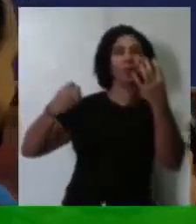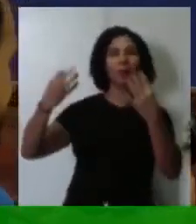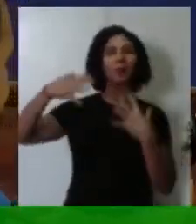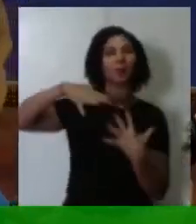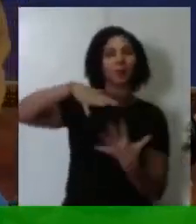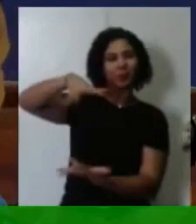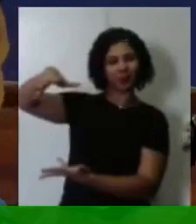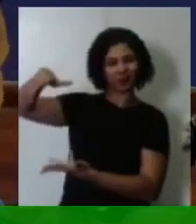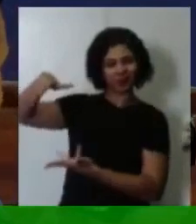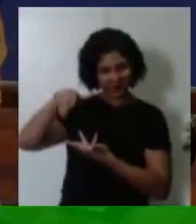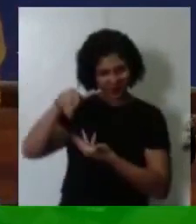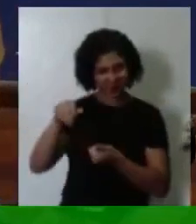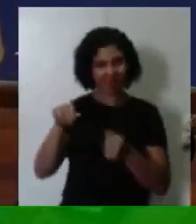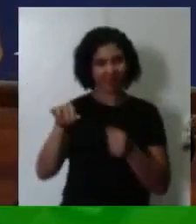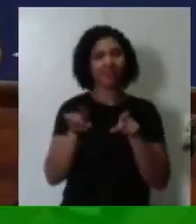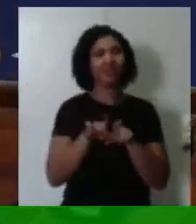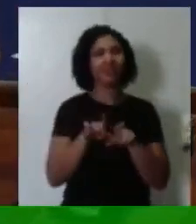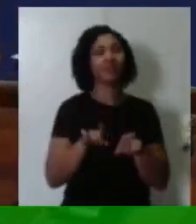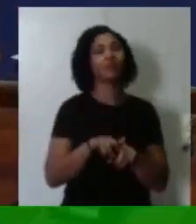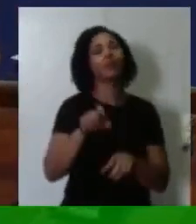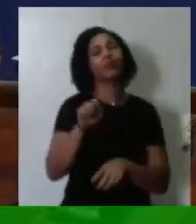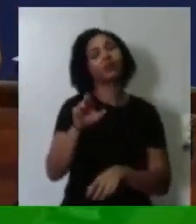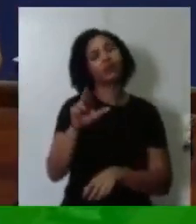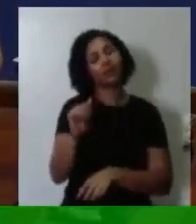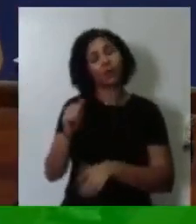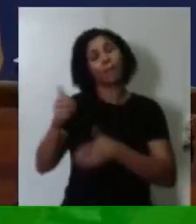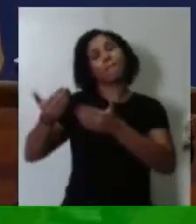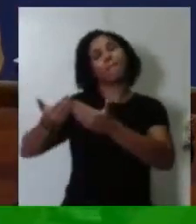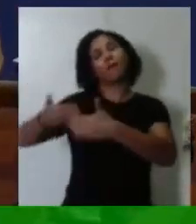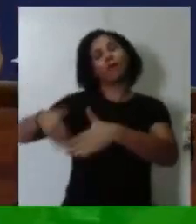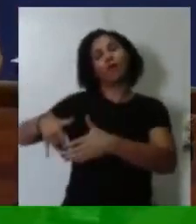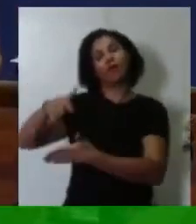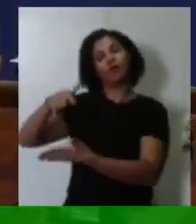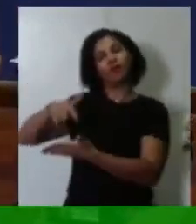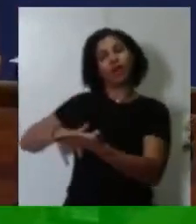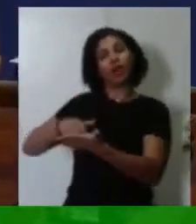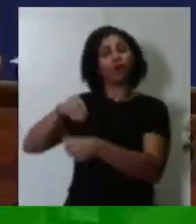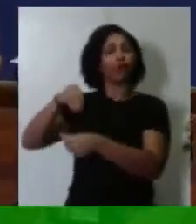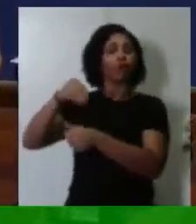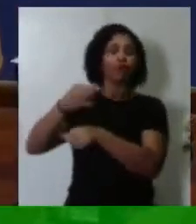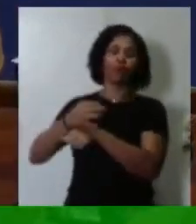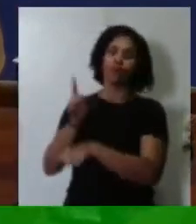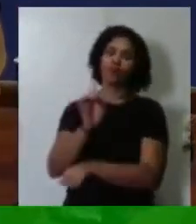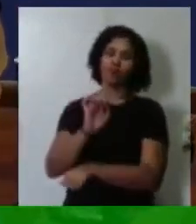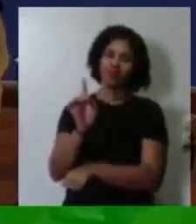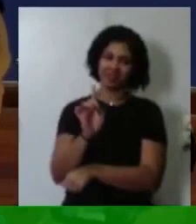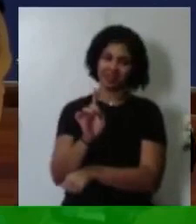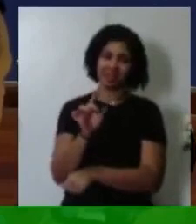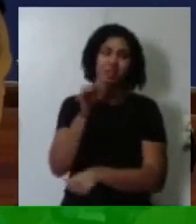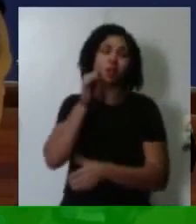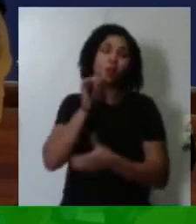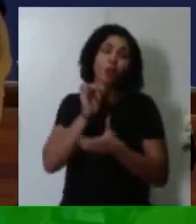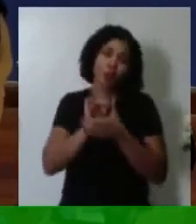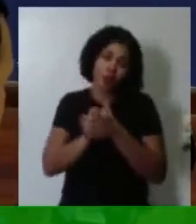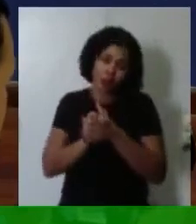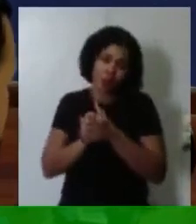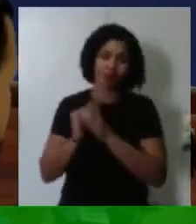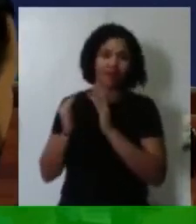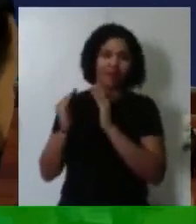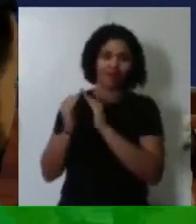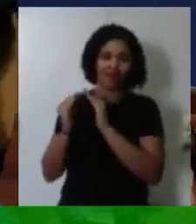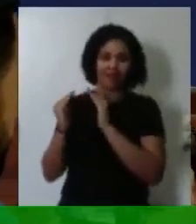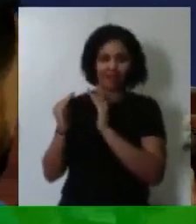Sara Valentina tinha uma prova hoje, não podia faltar, e a minha esposa que está em casa e que por motivo